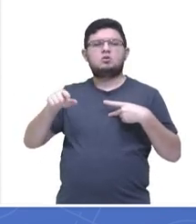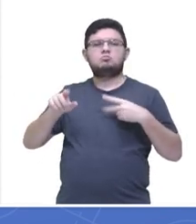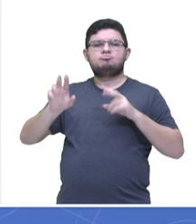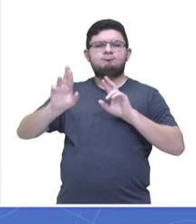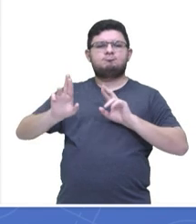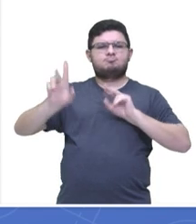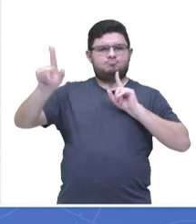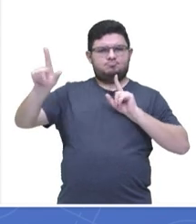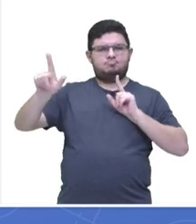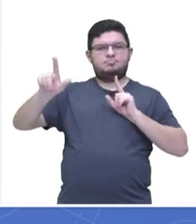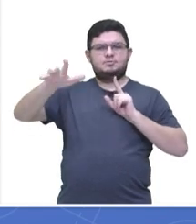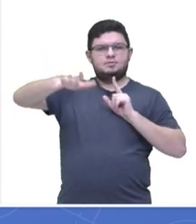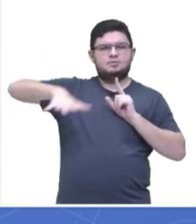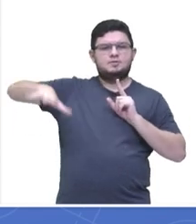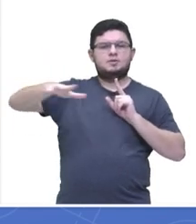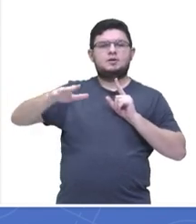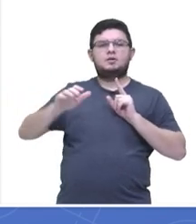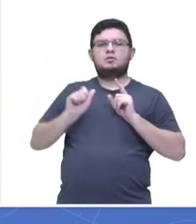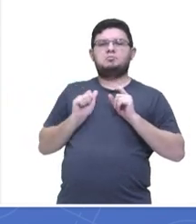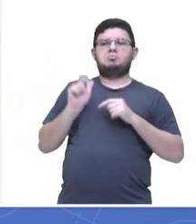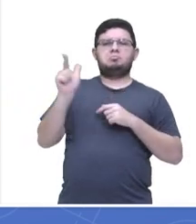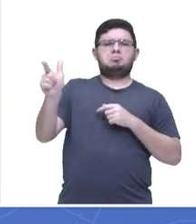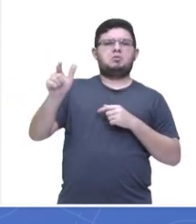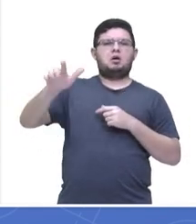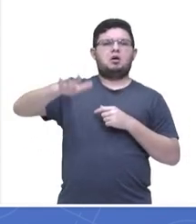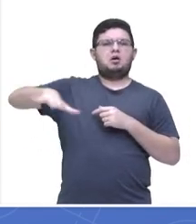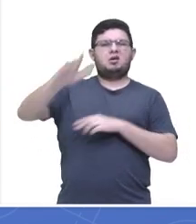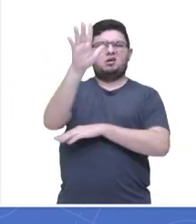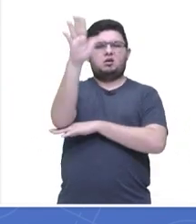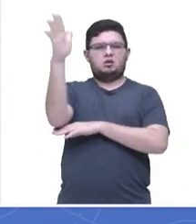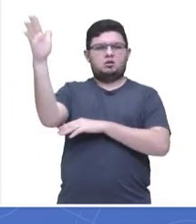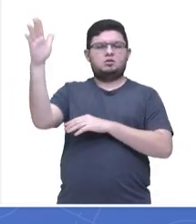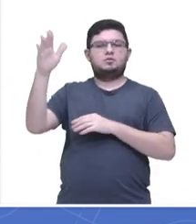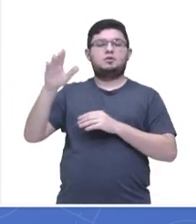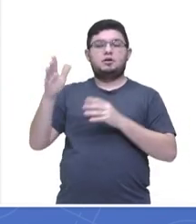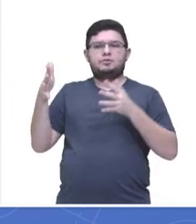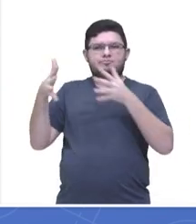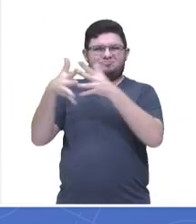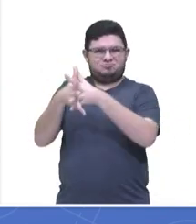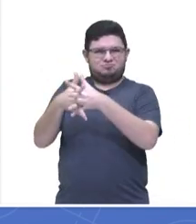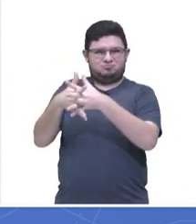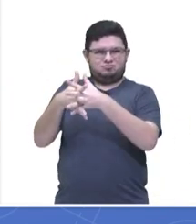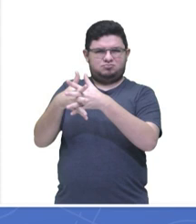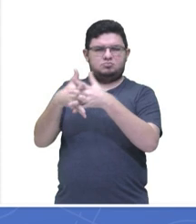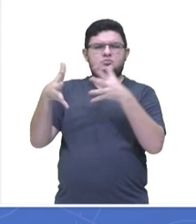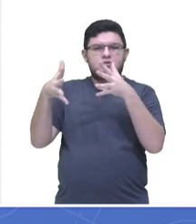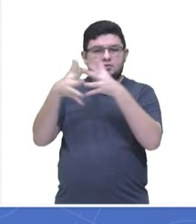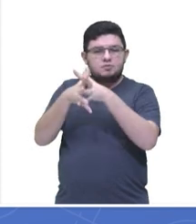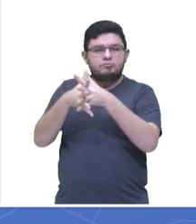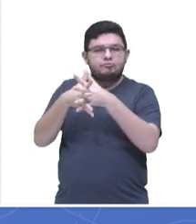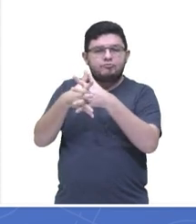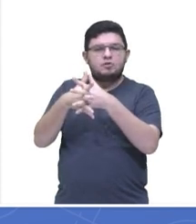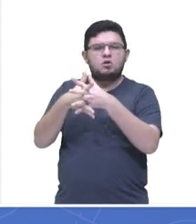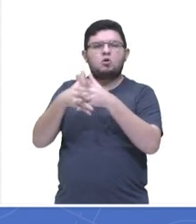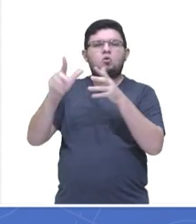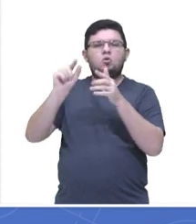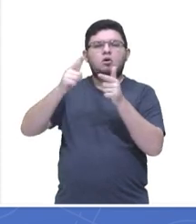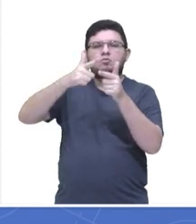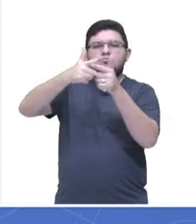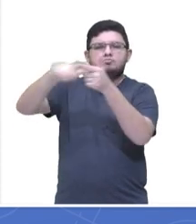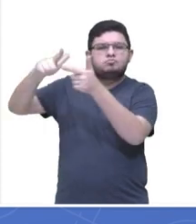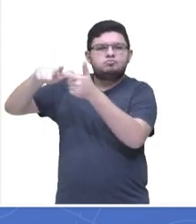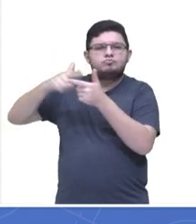e superiores à natureza, tendem a ser conflitantes e causadores de desequilíbrios